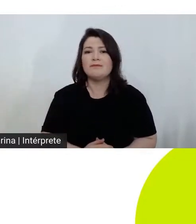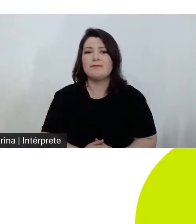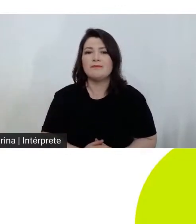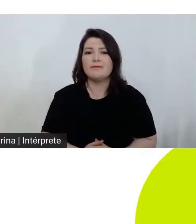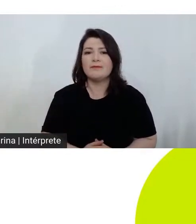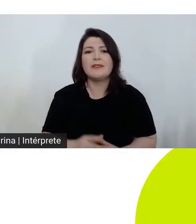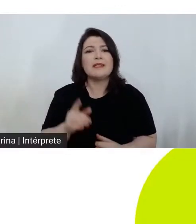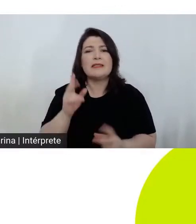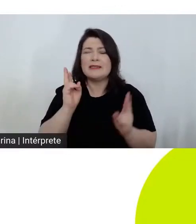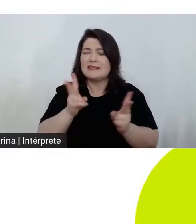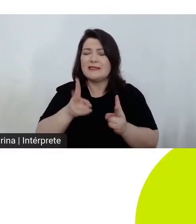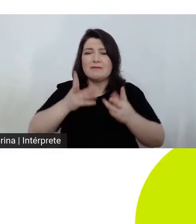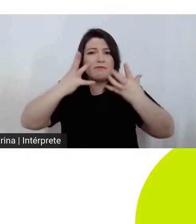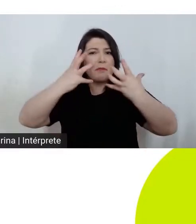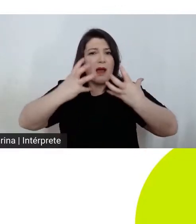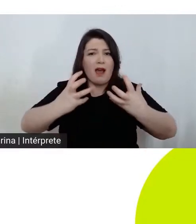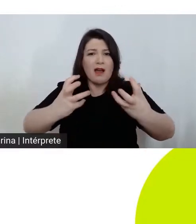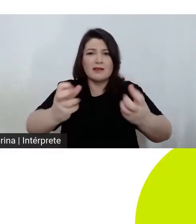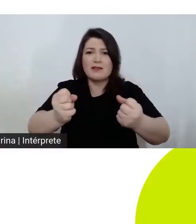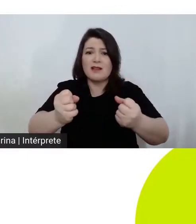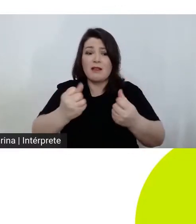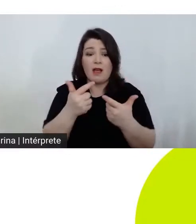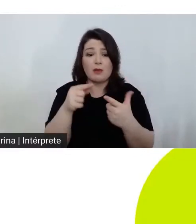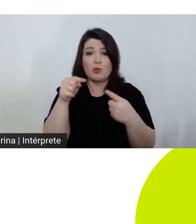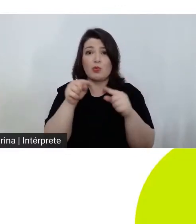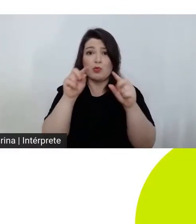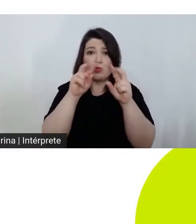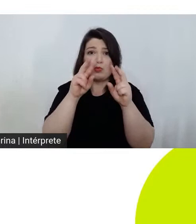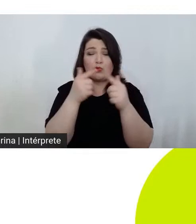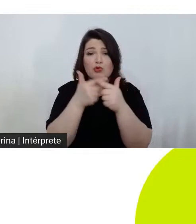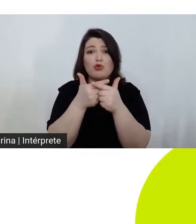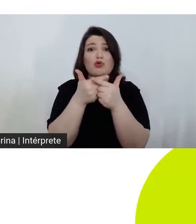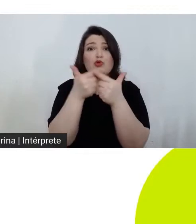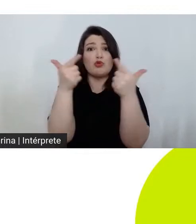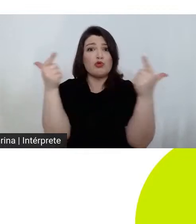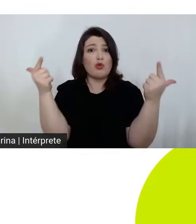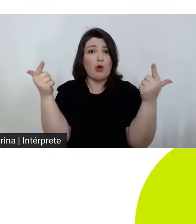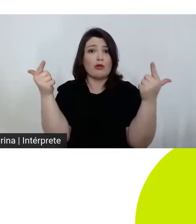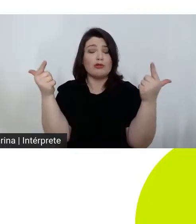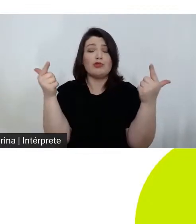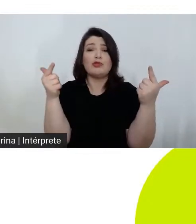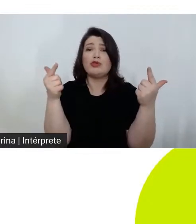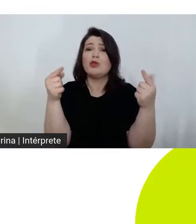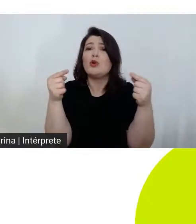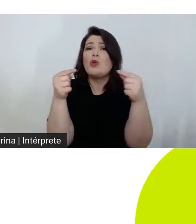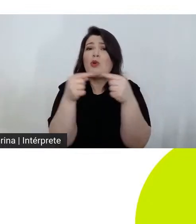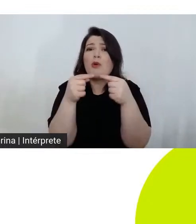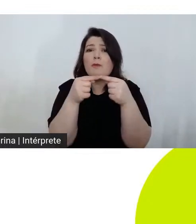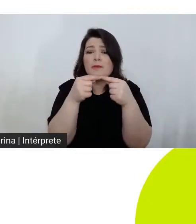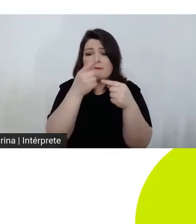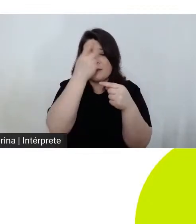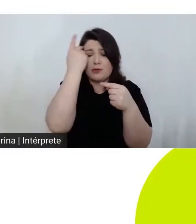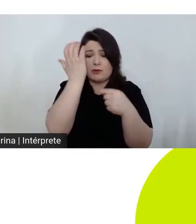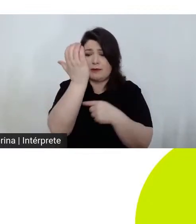aceitado que a sorte é uma construção pessoal e individual